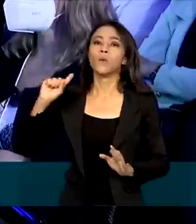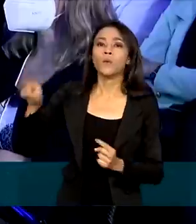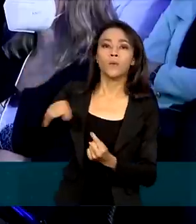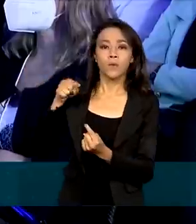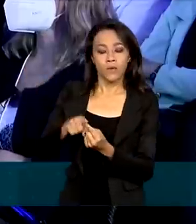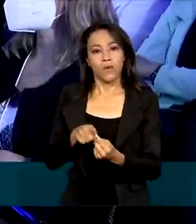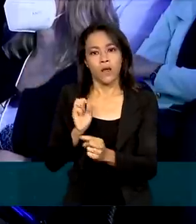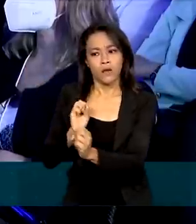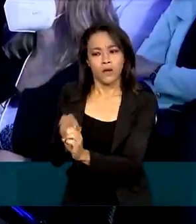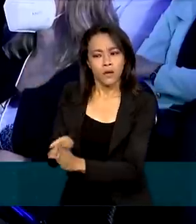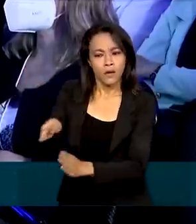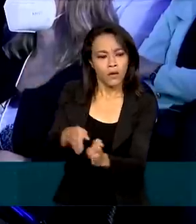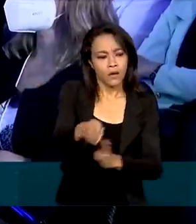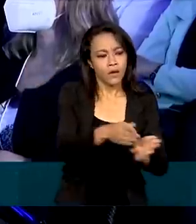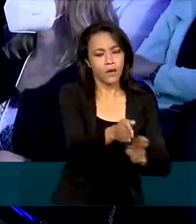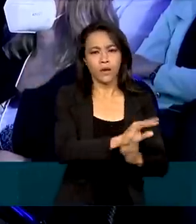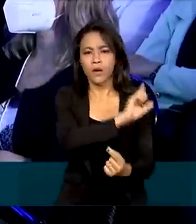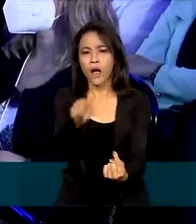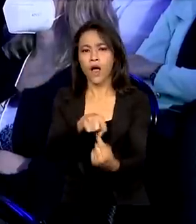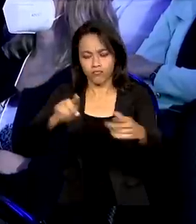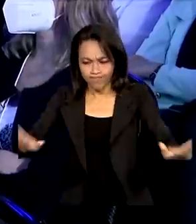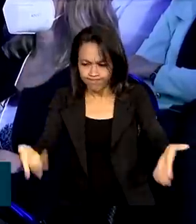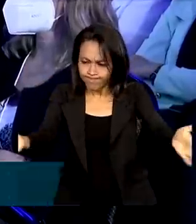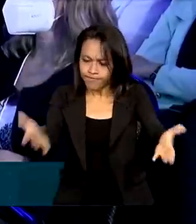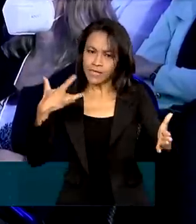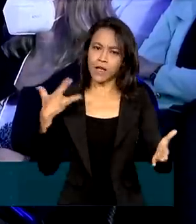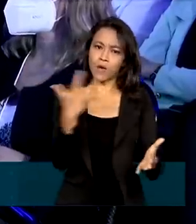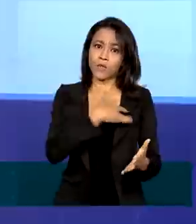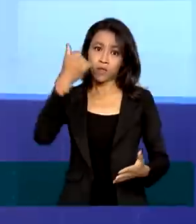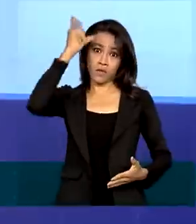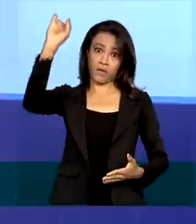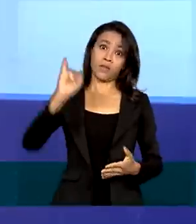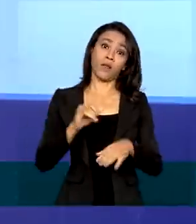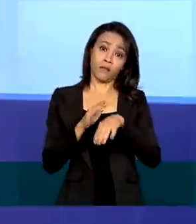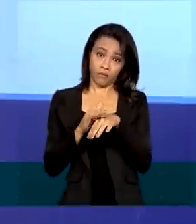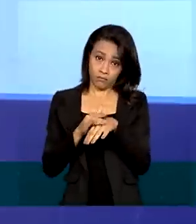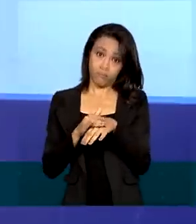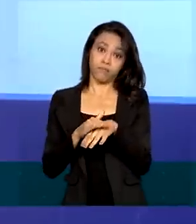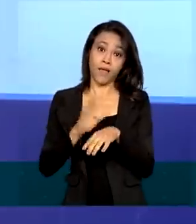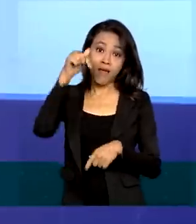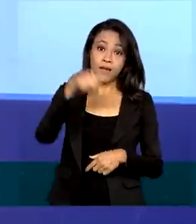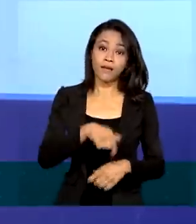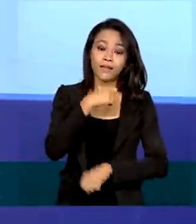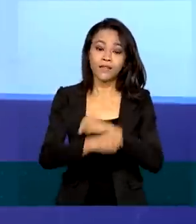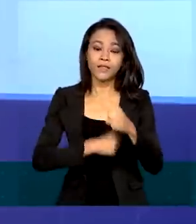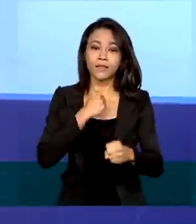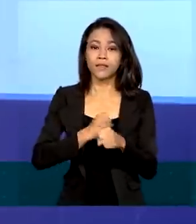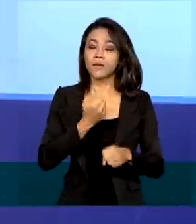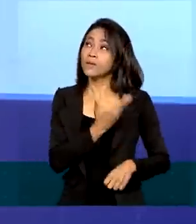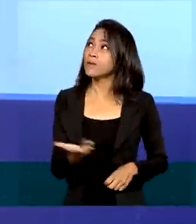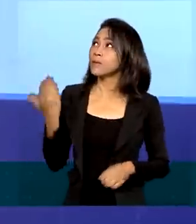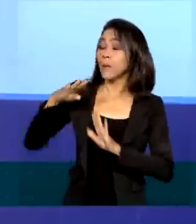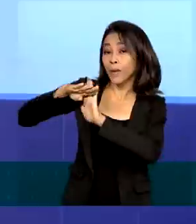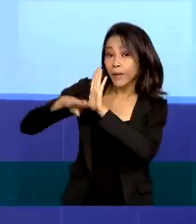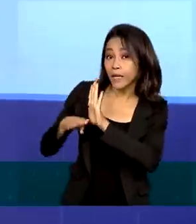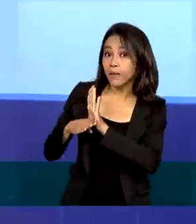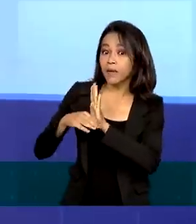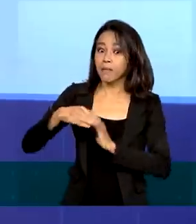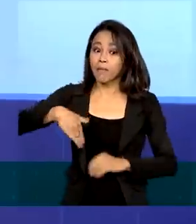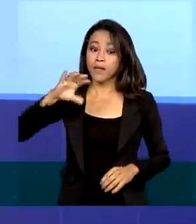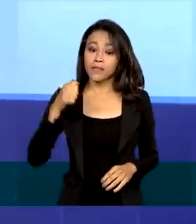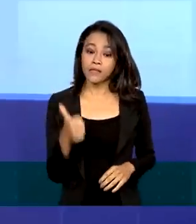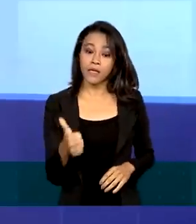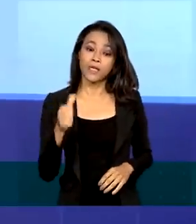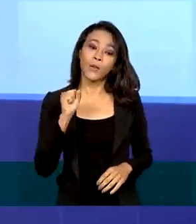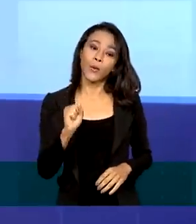ações de educação para promover a saúde e a prevenção de doenças. Só neste ano, o programa repassou mais de 82 milhões